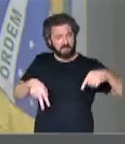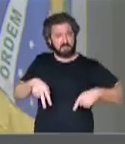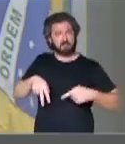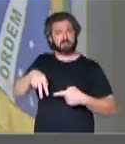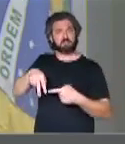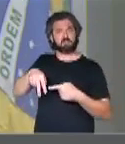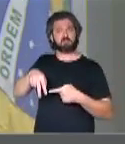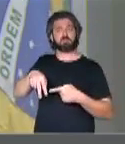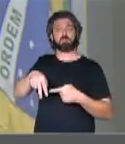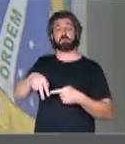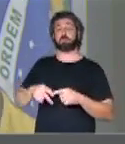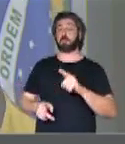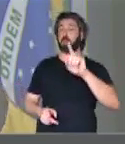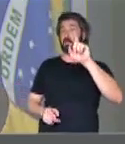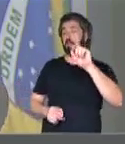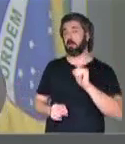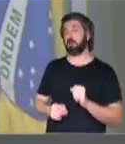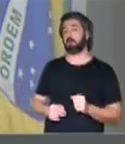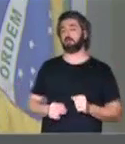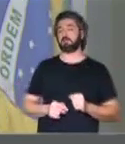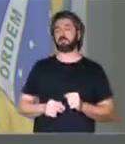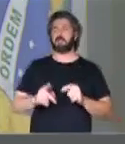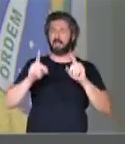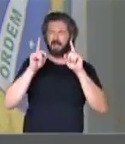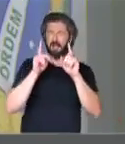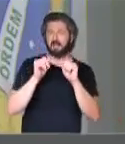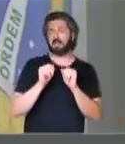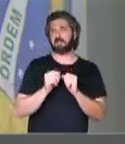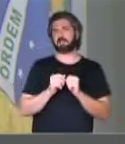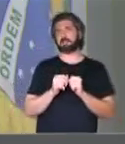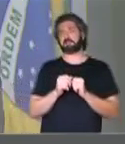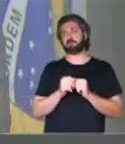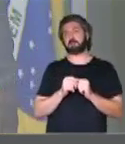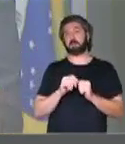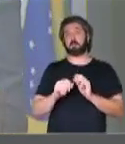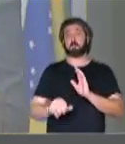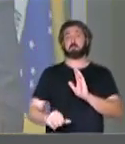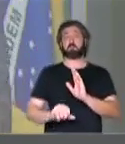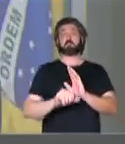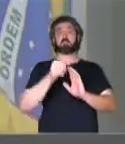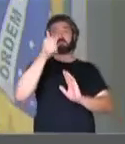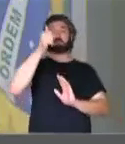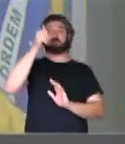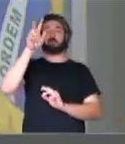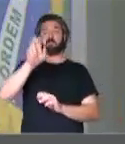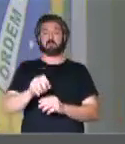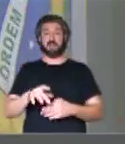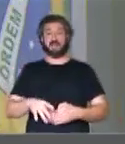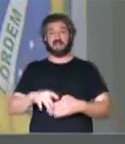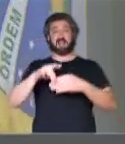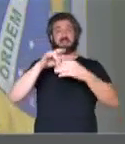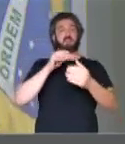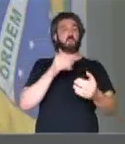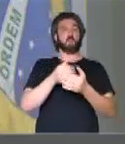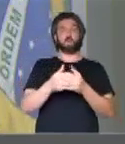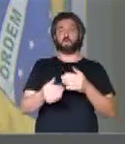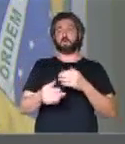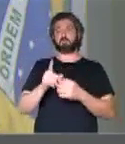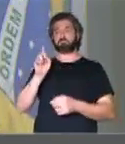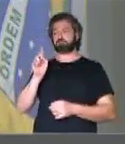Brasil, aliás, aliás, foi a primeira vez que um líder mundial